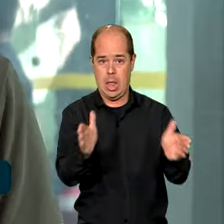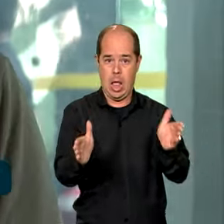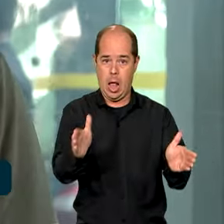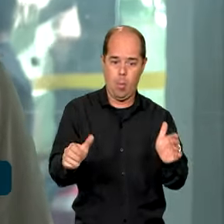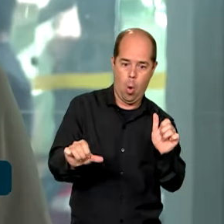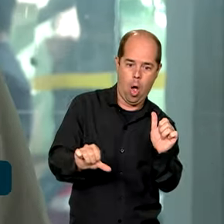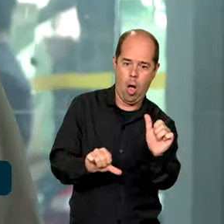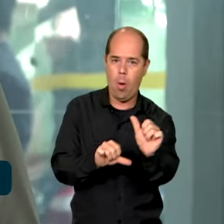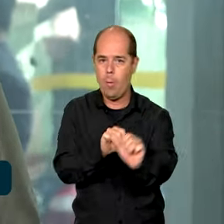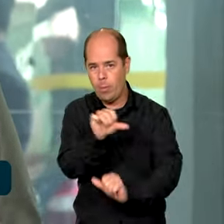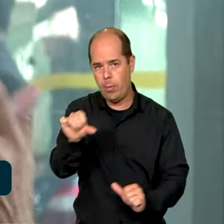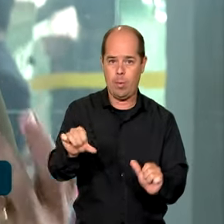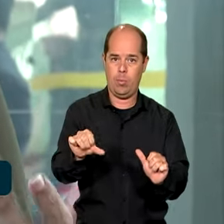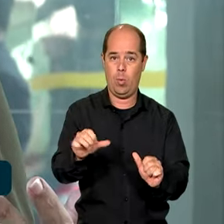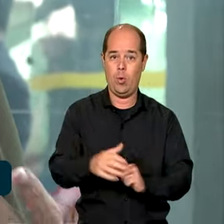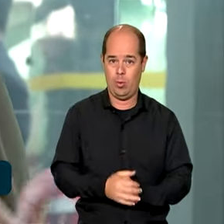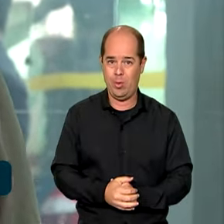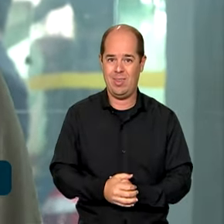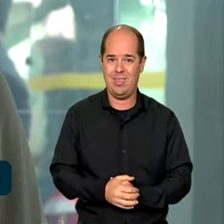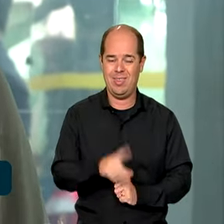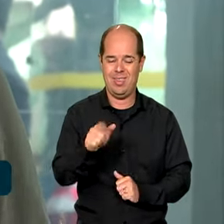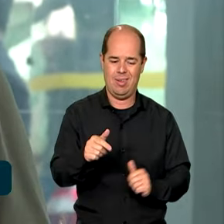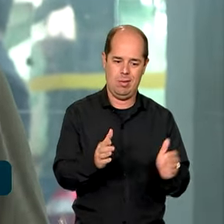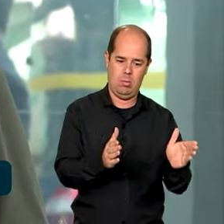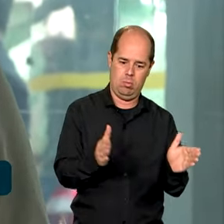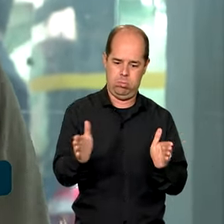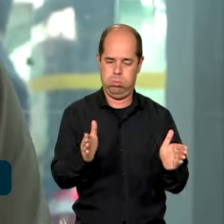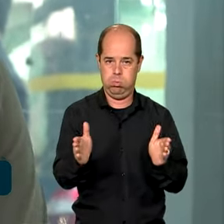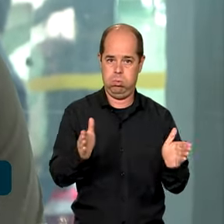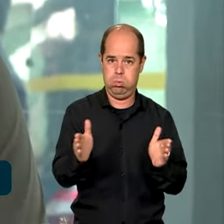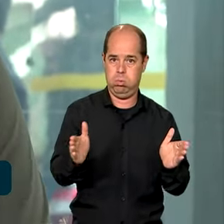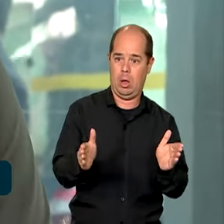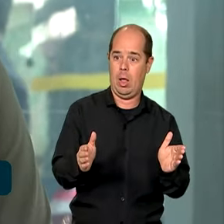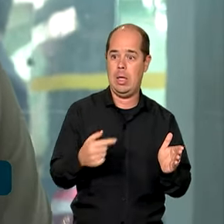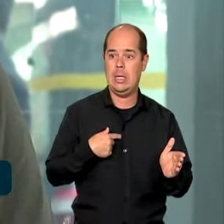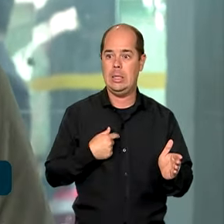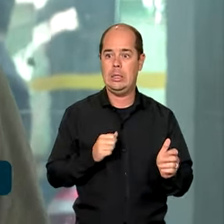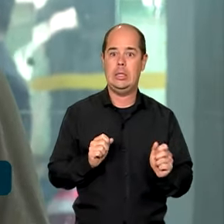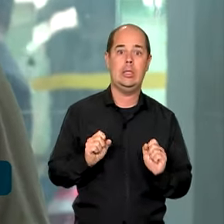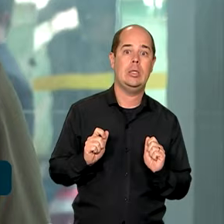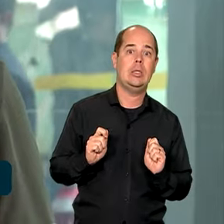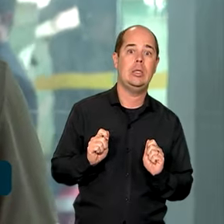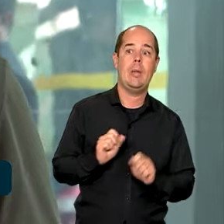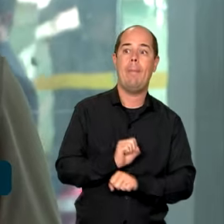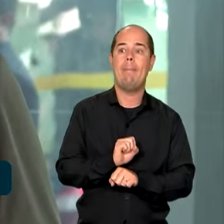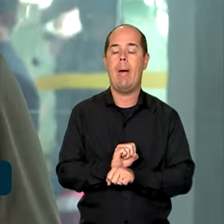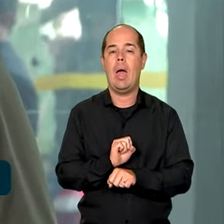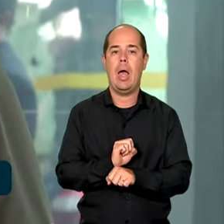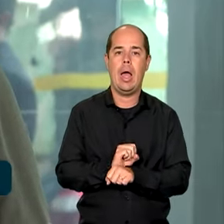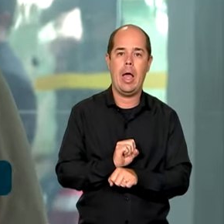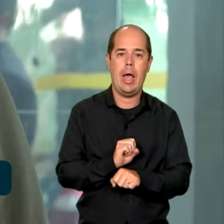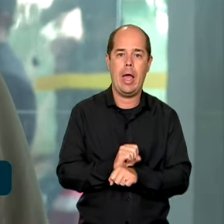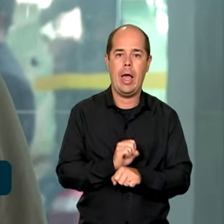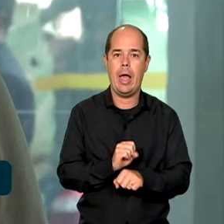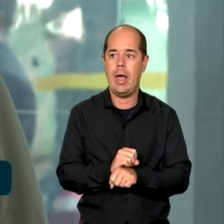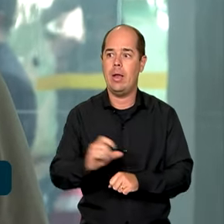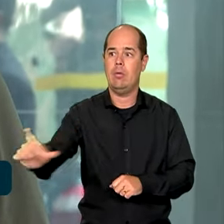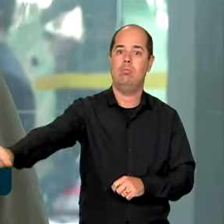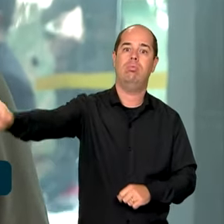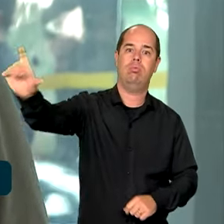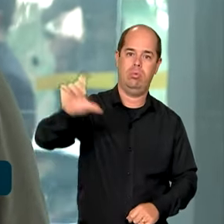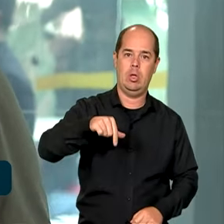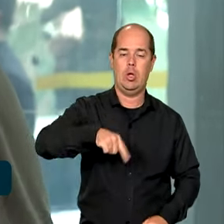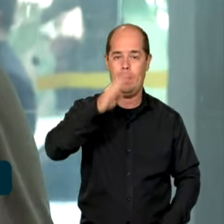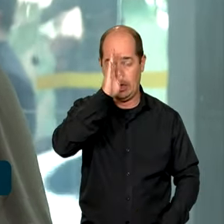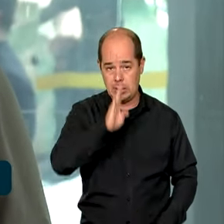curto prazo nas expectativas, na decisão de investimento no Brasil, mas tem um efeito de médio e